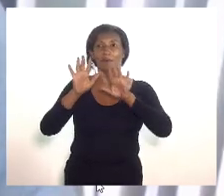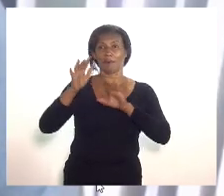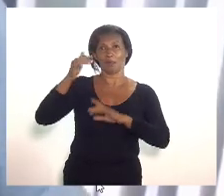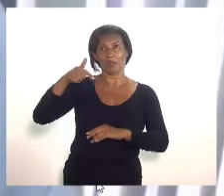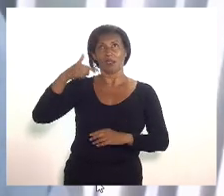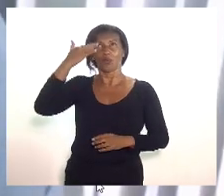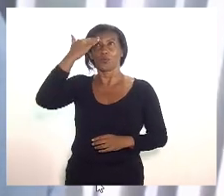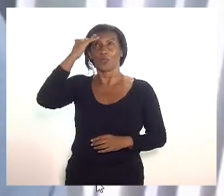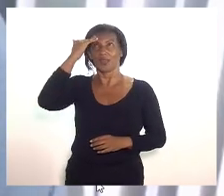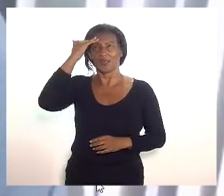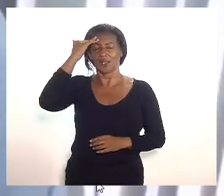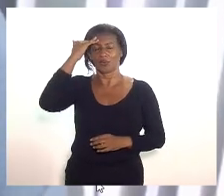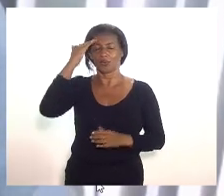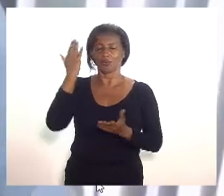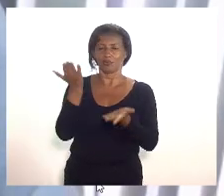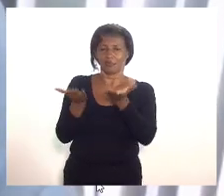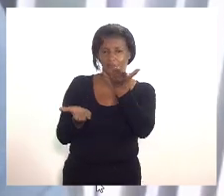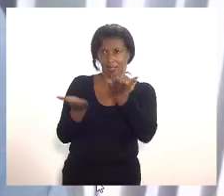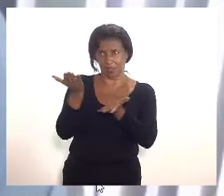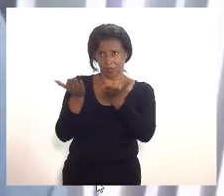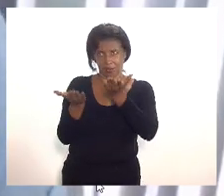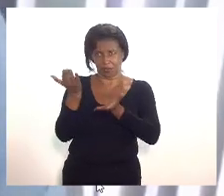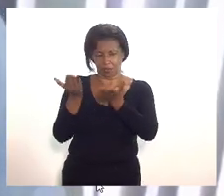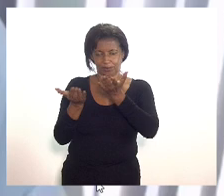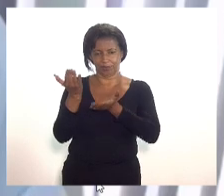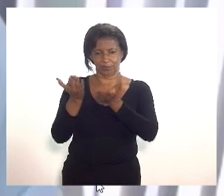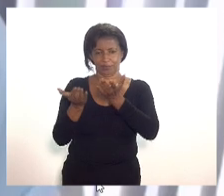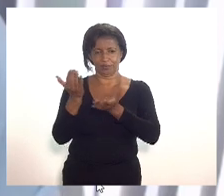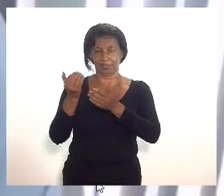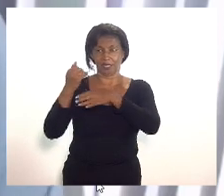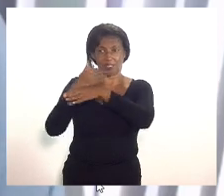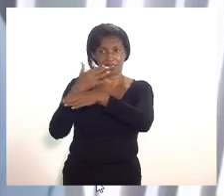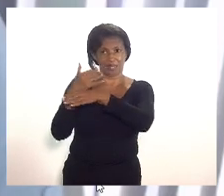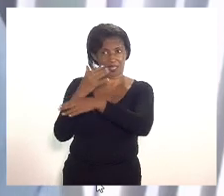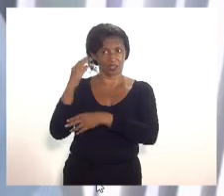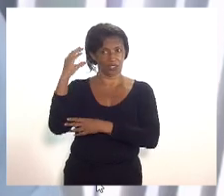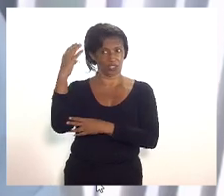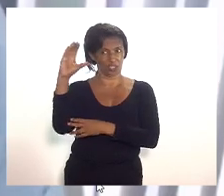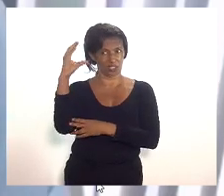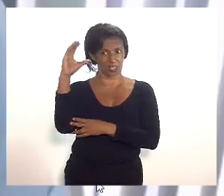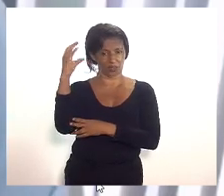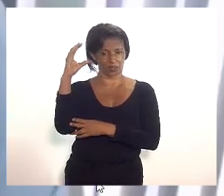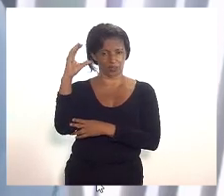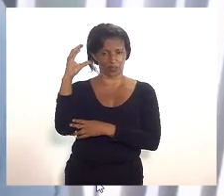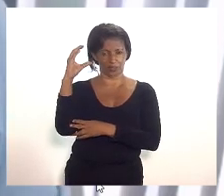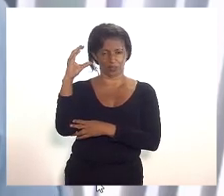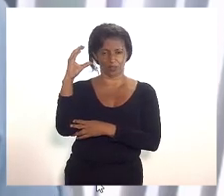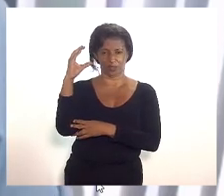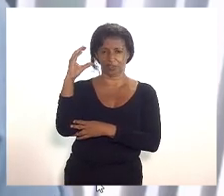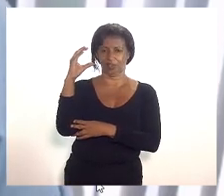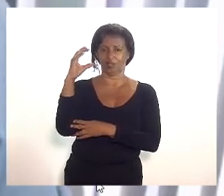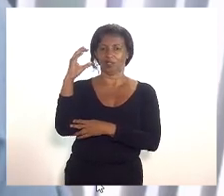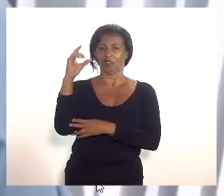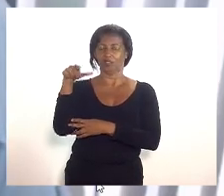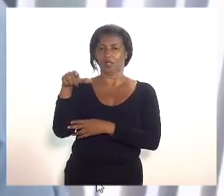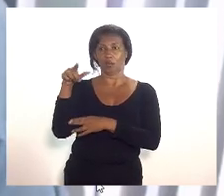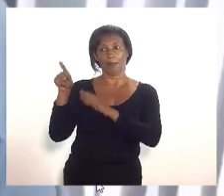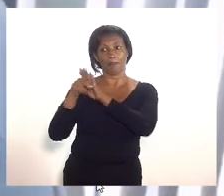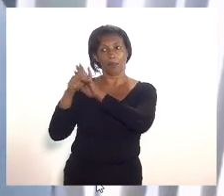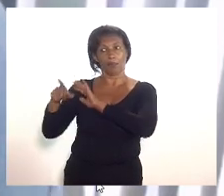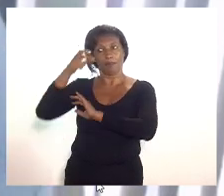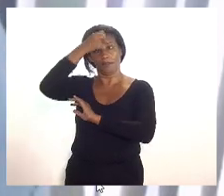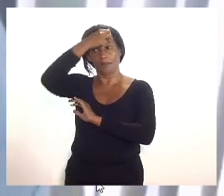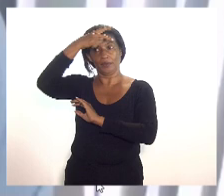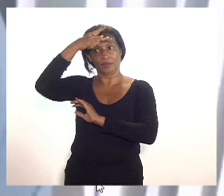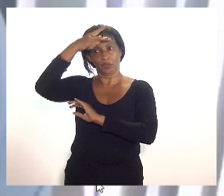o saldo e o balanço o saldo e o balanço da cidade de Niterói do município de Niterói e não me refiro apenas à instituição prefeitura